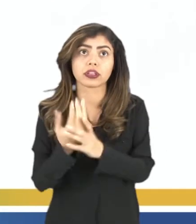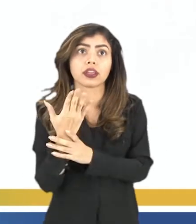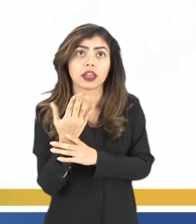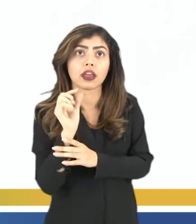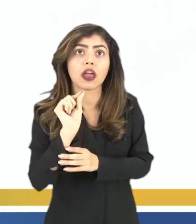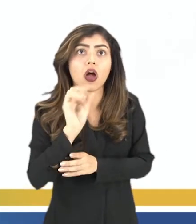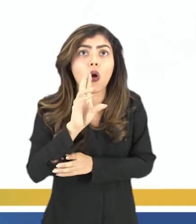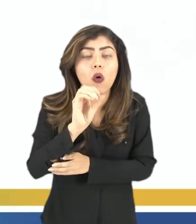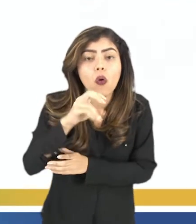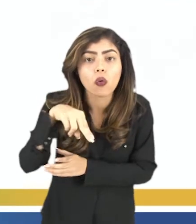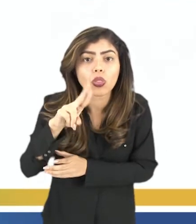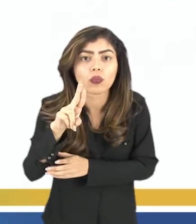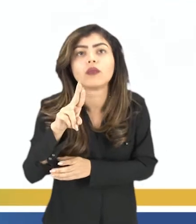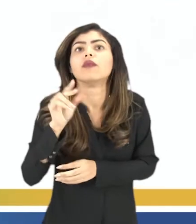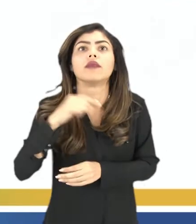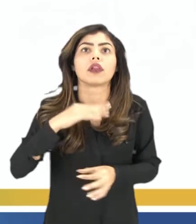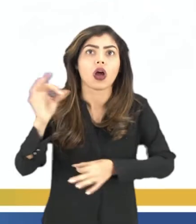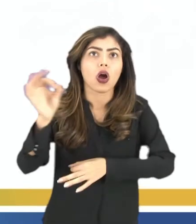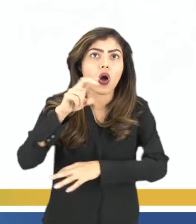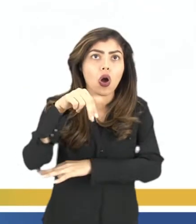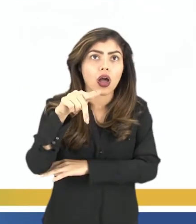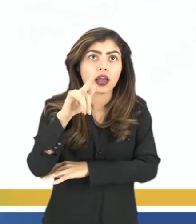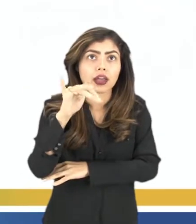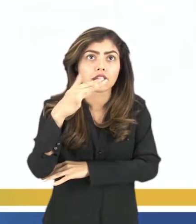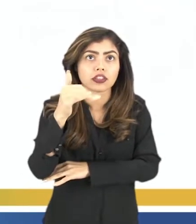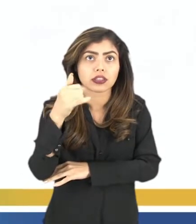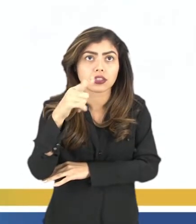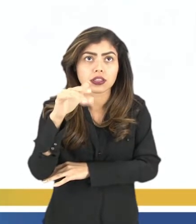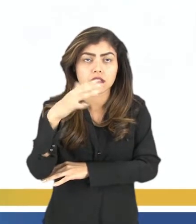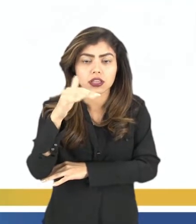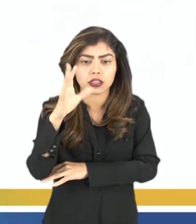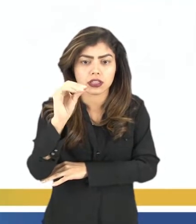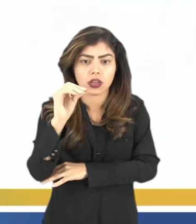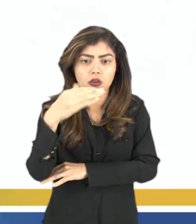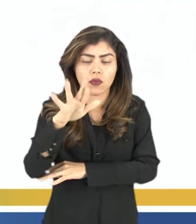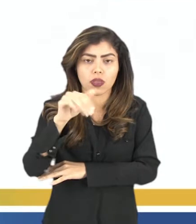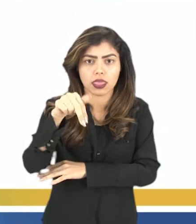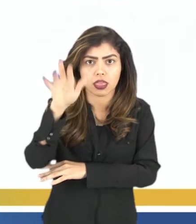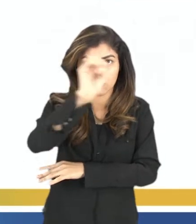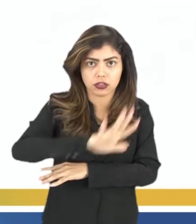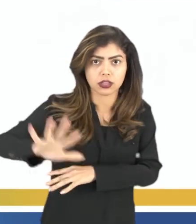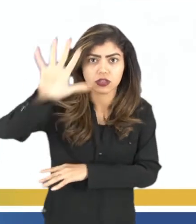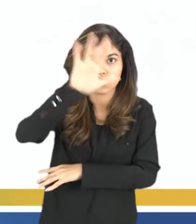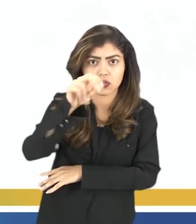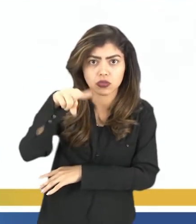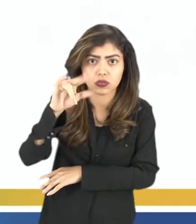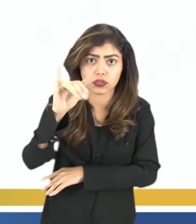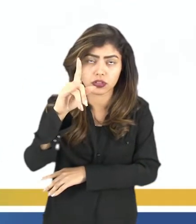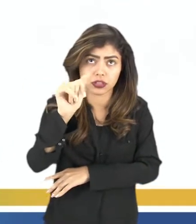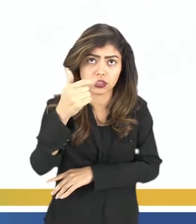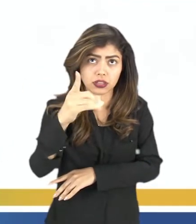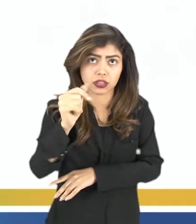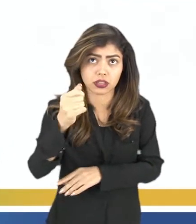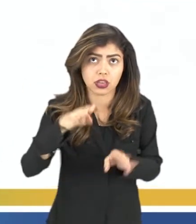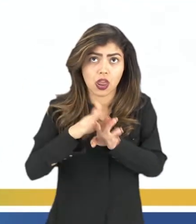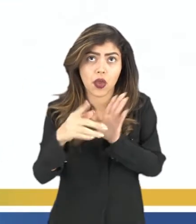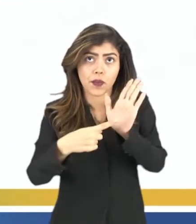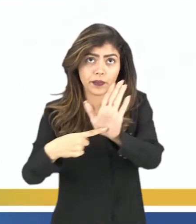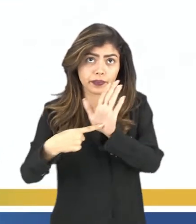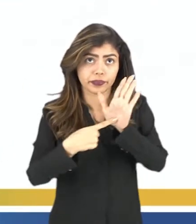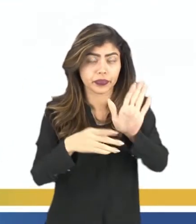que é a ONU, que é a Organização das Nações Unidas, né? Que ela é criada em 45 e tem alguns países como